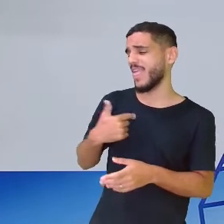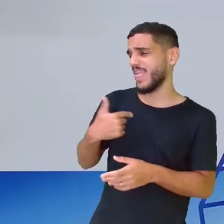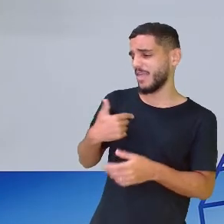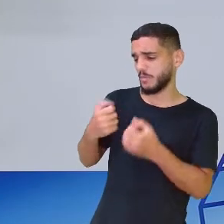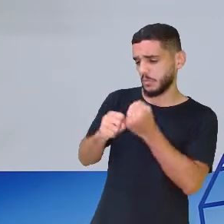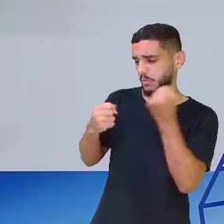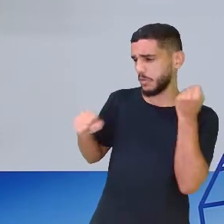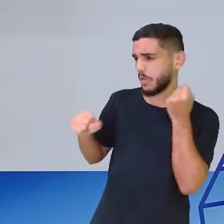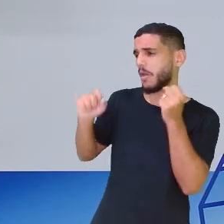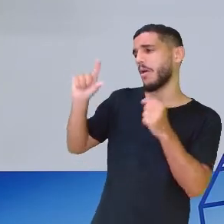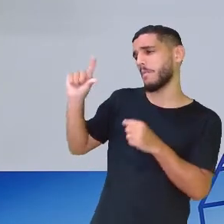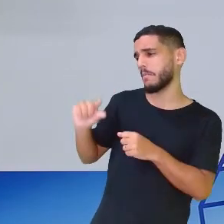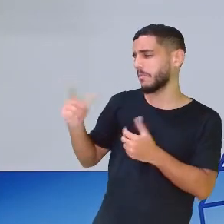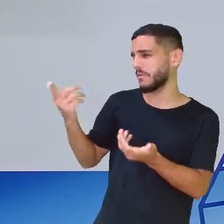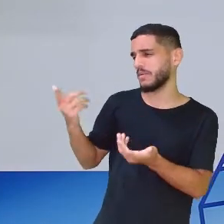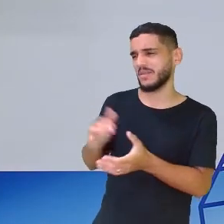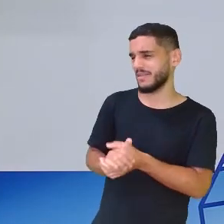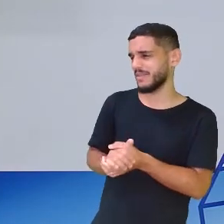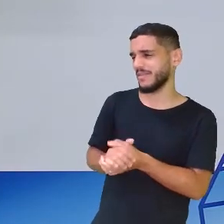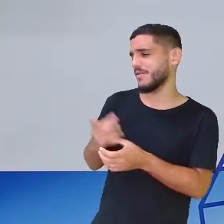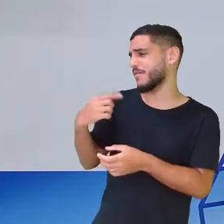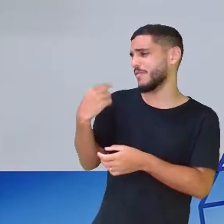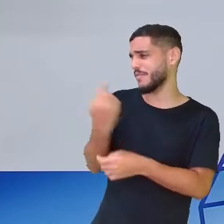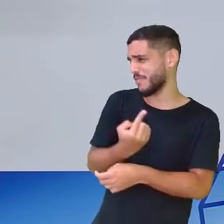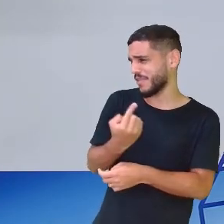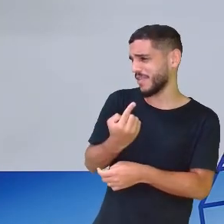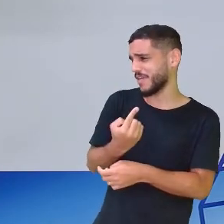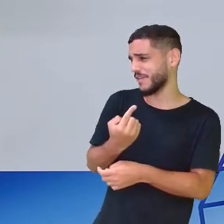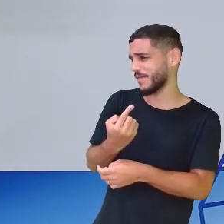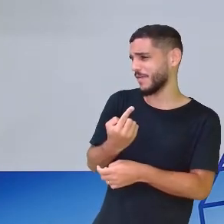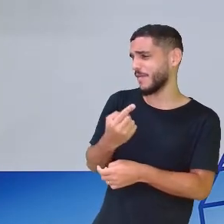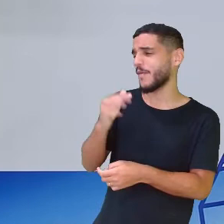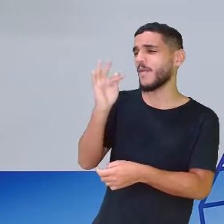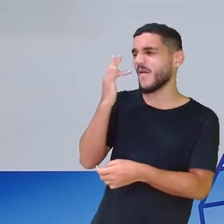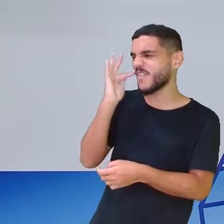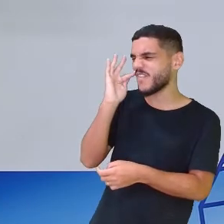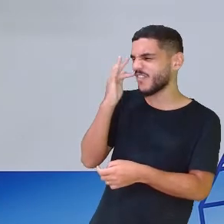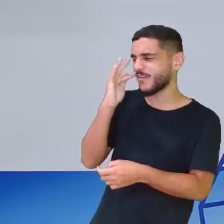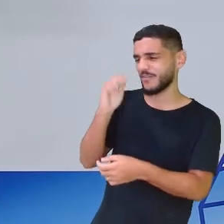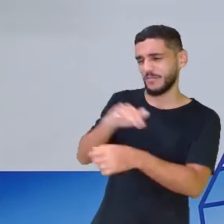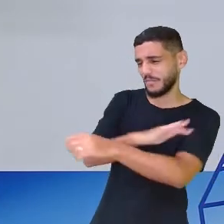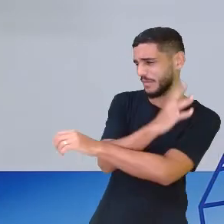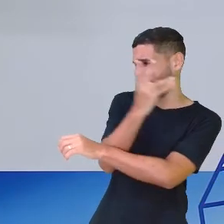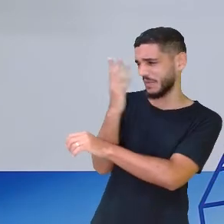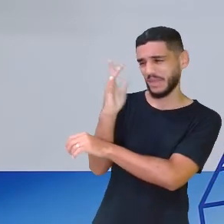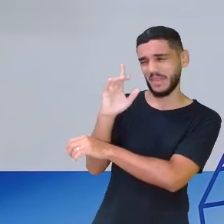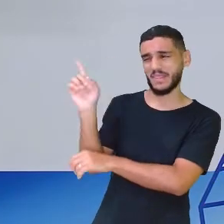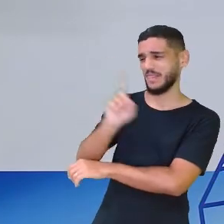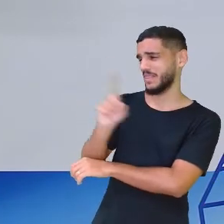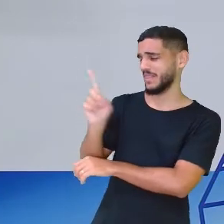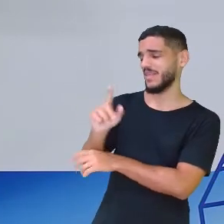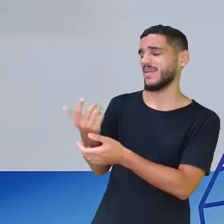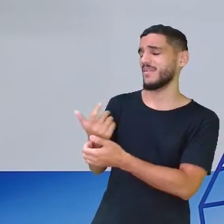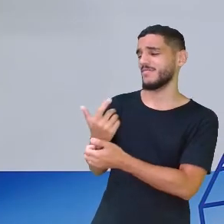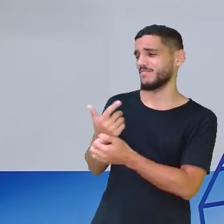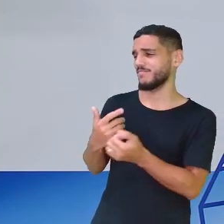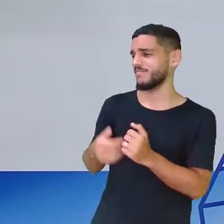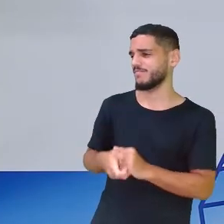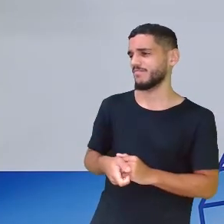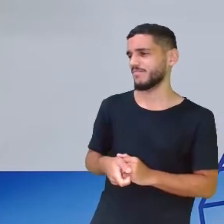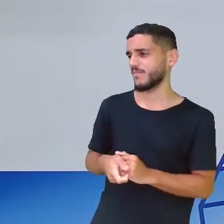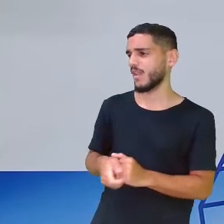ou pequenos. Não nos damos com fruta nem mato. Para resolver logo o caso.